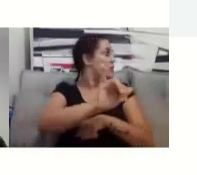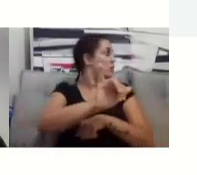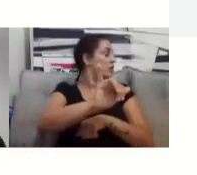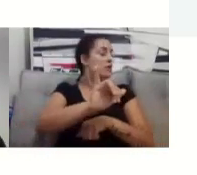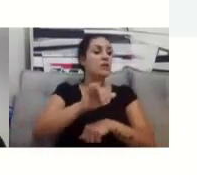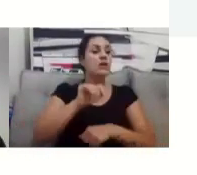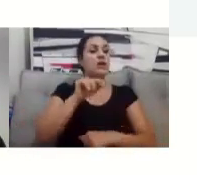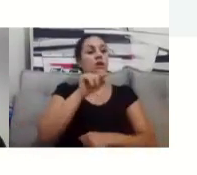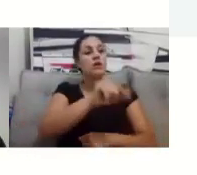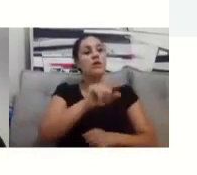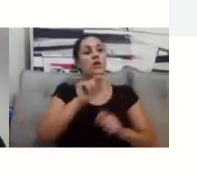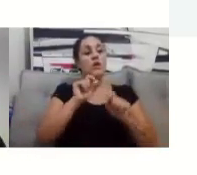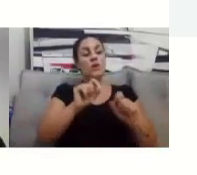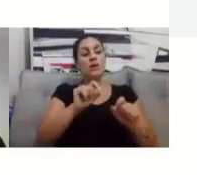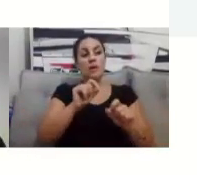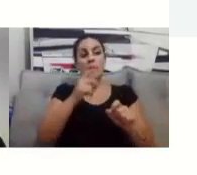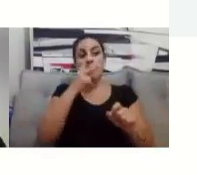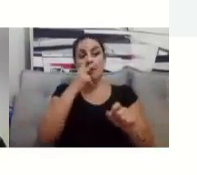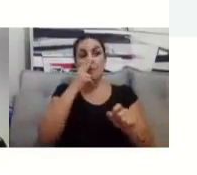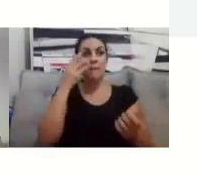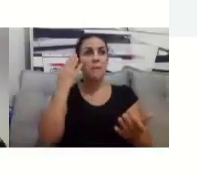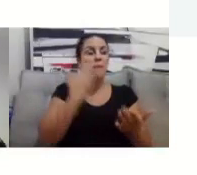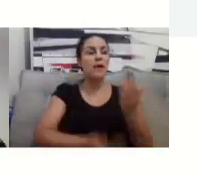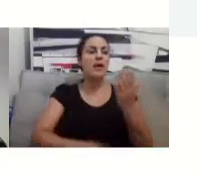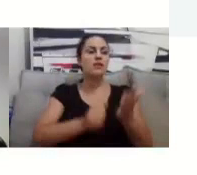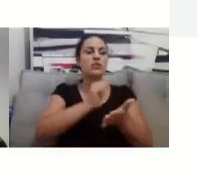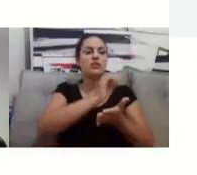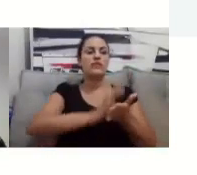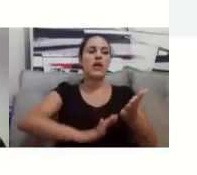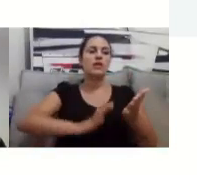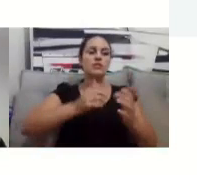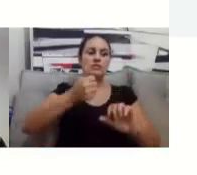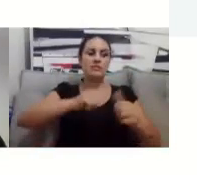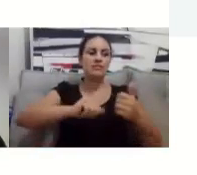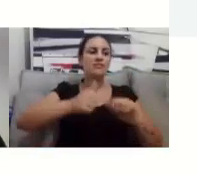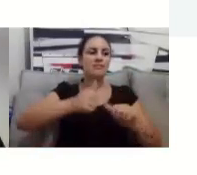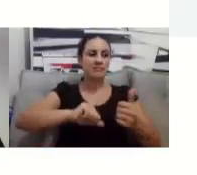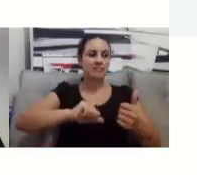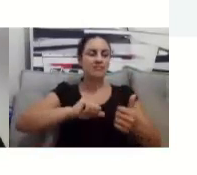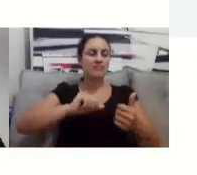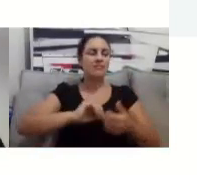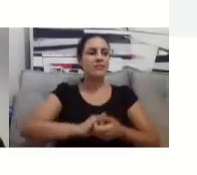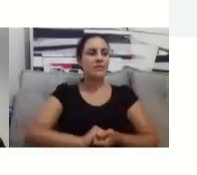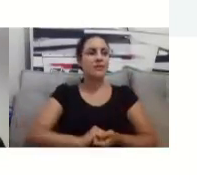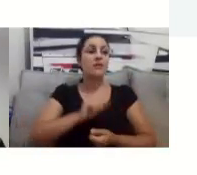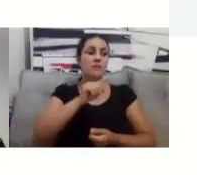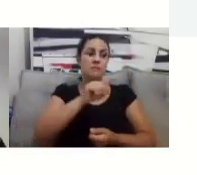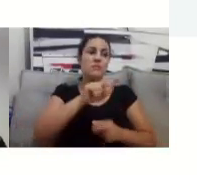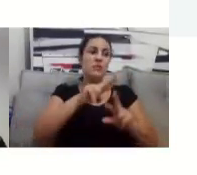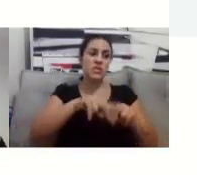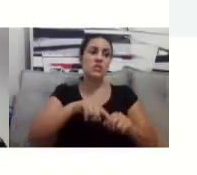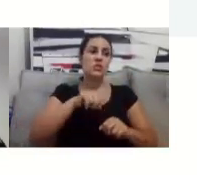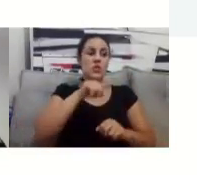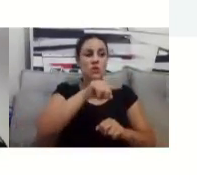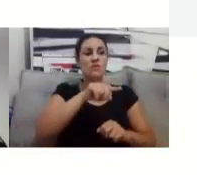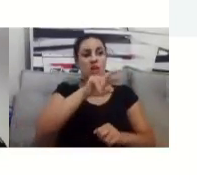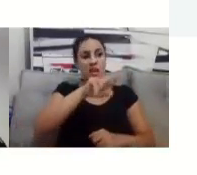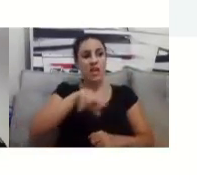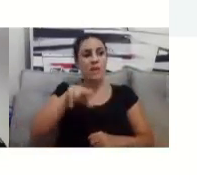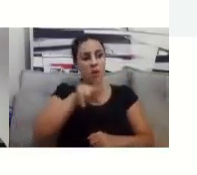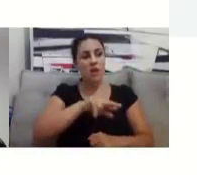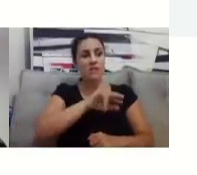perdendo essas atividades avaliativas pontuadas, e aí você acaba reprovando por falta, porque